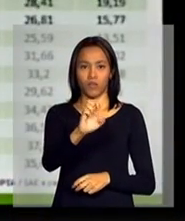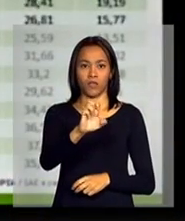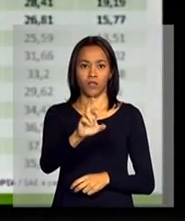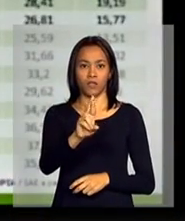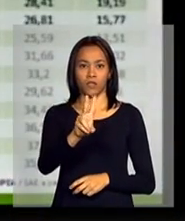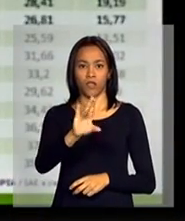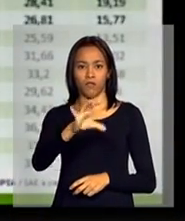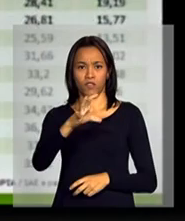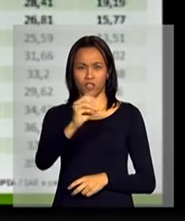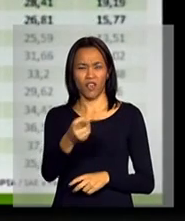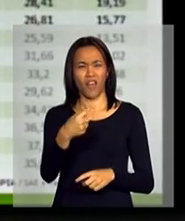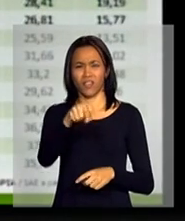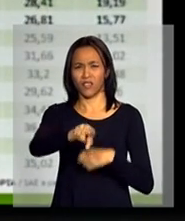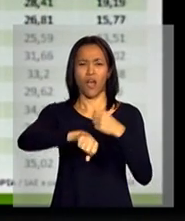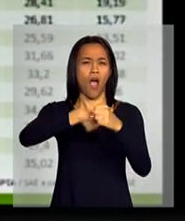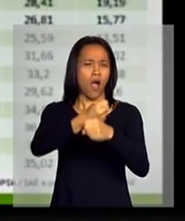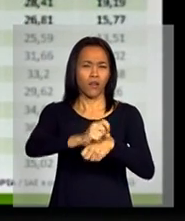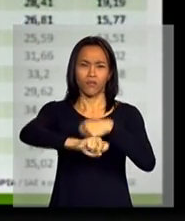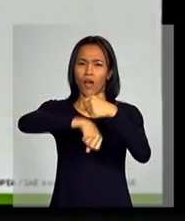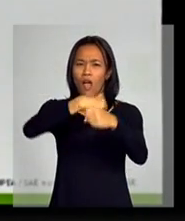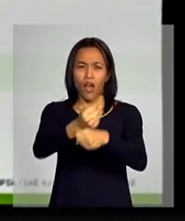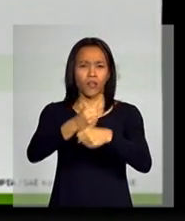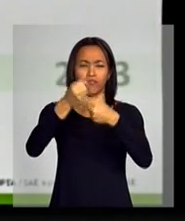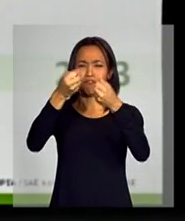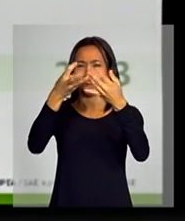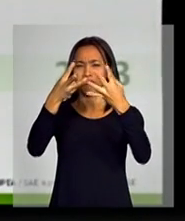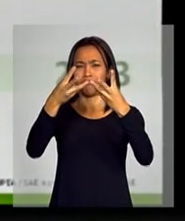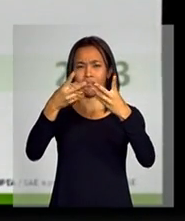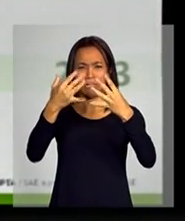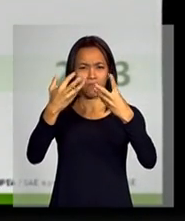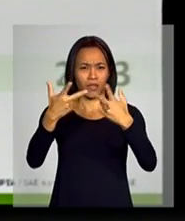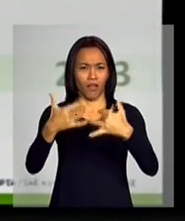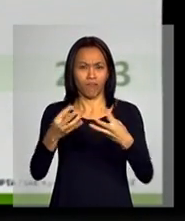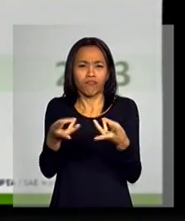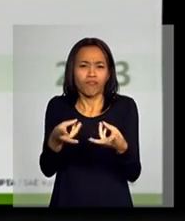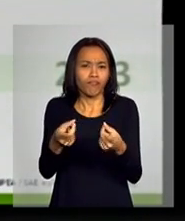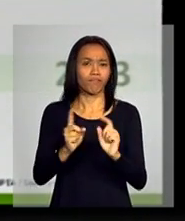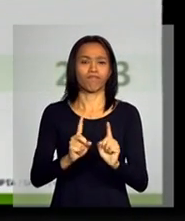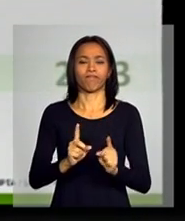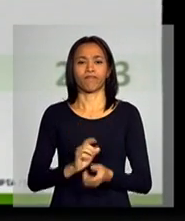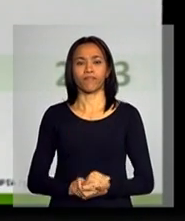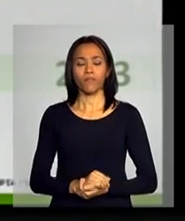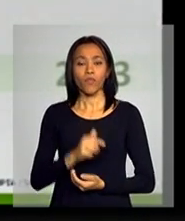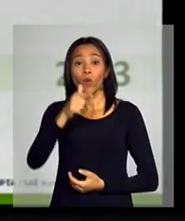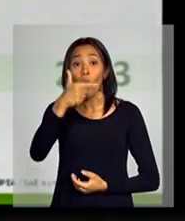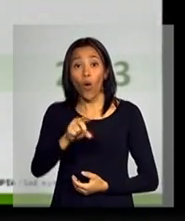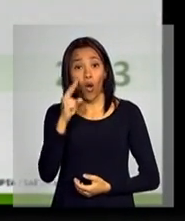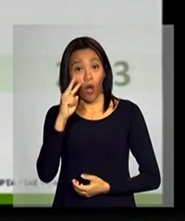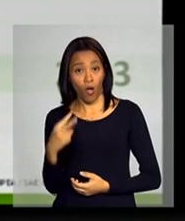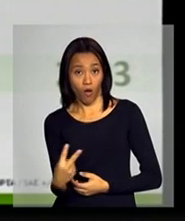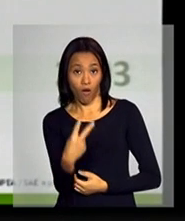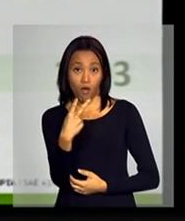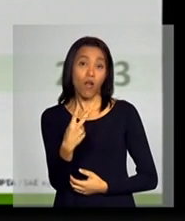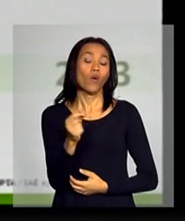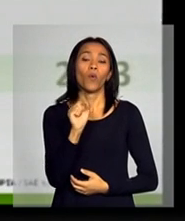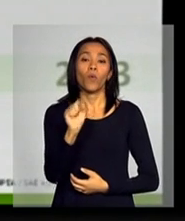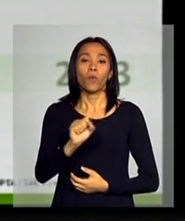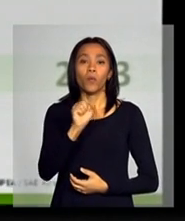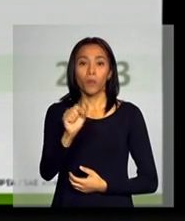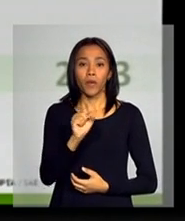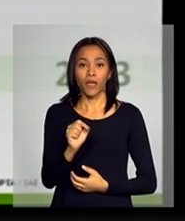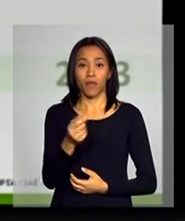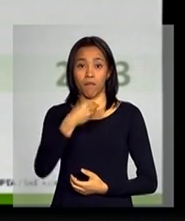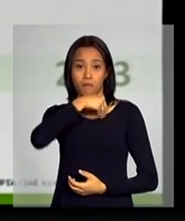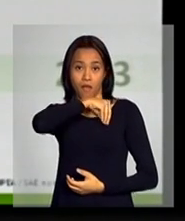só ano a ano, etc., não vou cansá-los os detalhes. Agora, vamos olhar um pouco o quadro para a renda do trabalho per